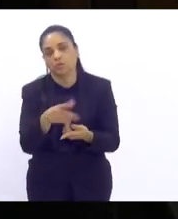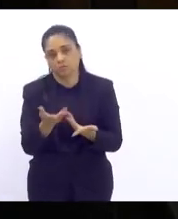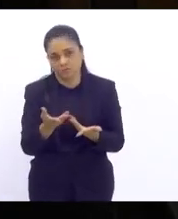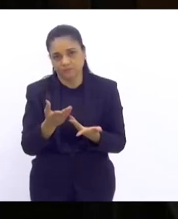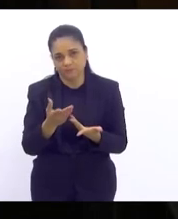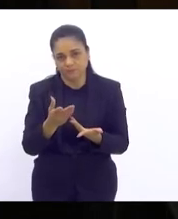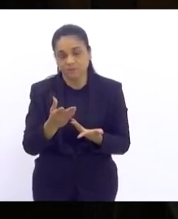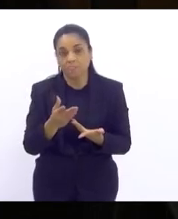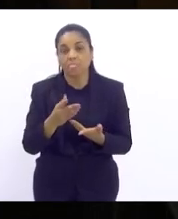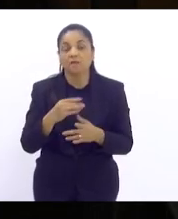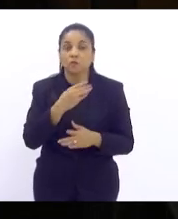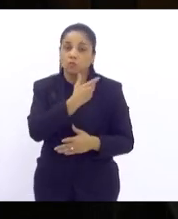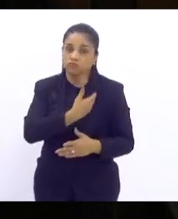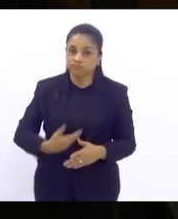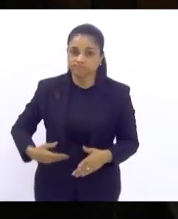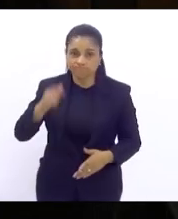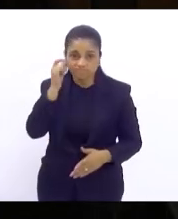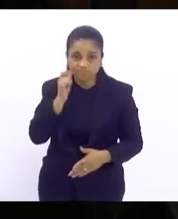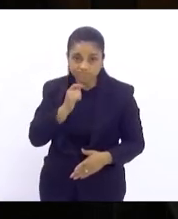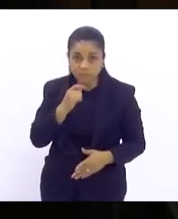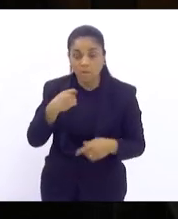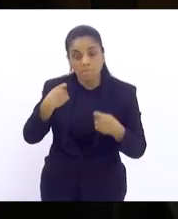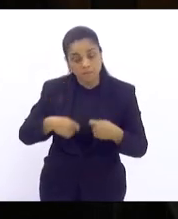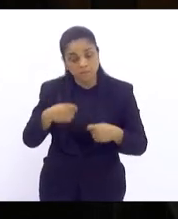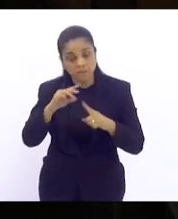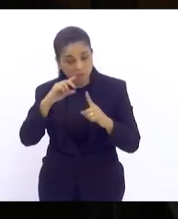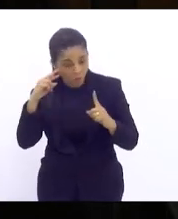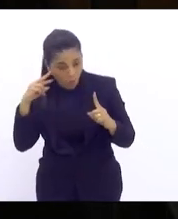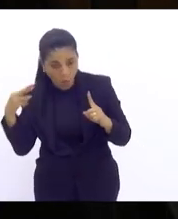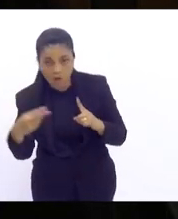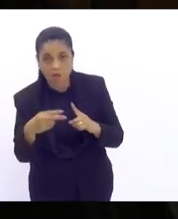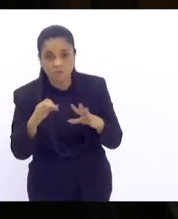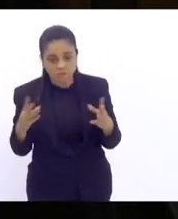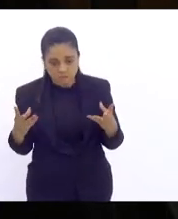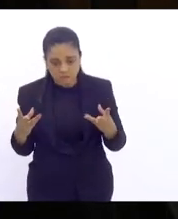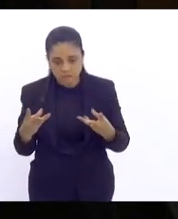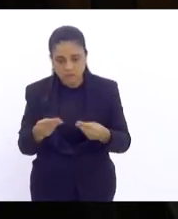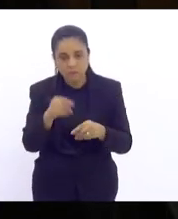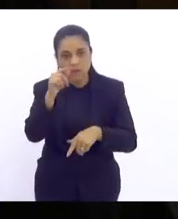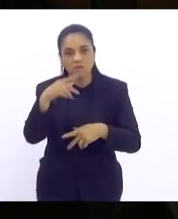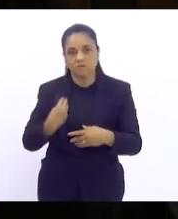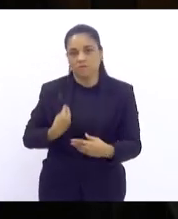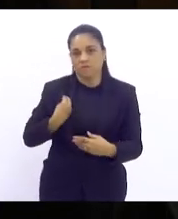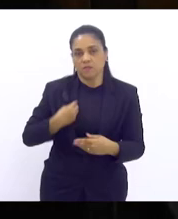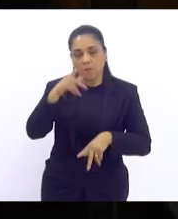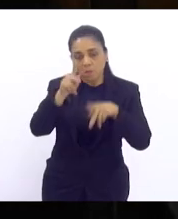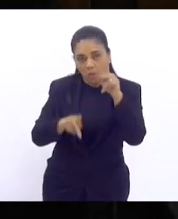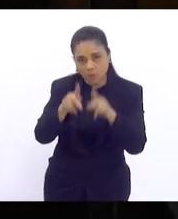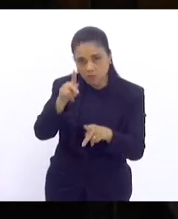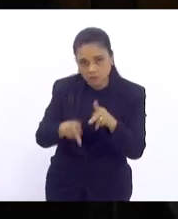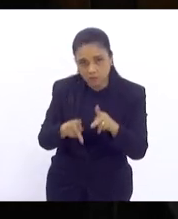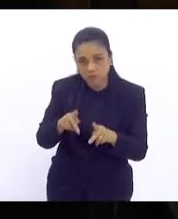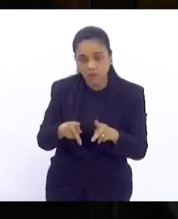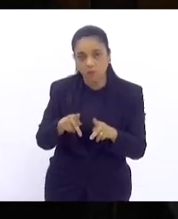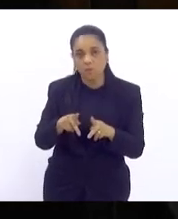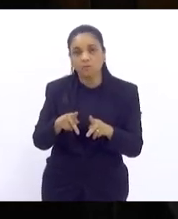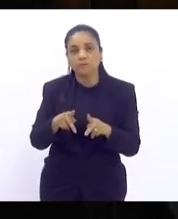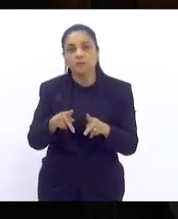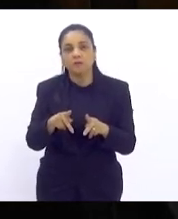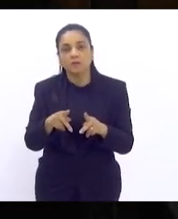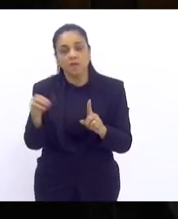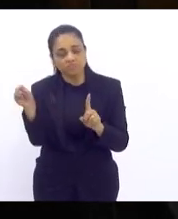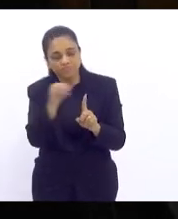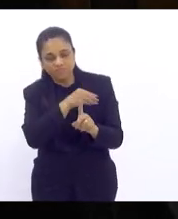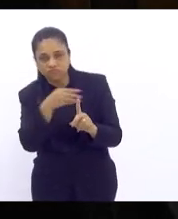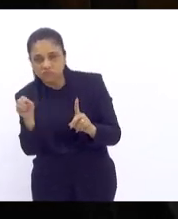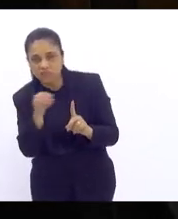o governador Cláudio Castro precisa olhar com sensibilidade a vida dessa população hoje que é extremamente vulnerável que